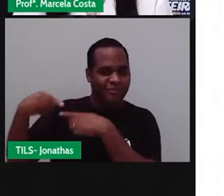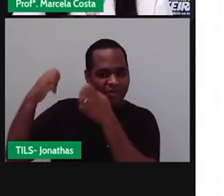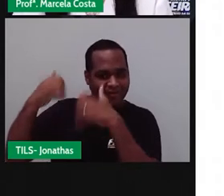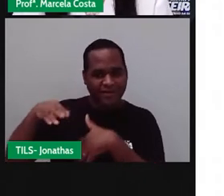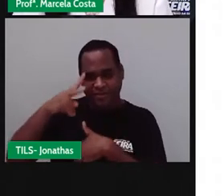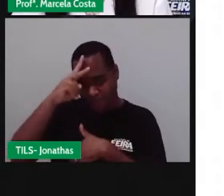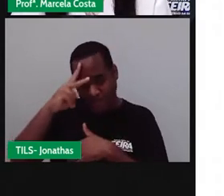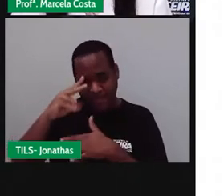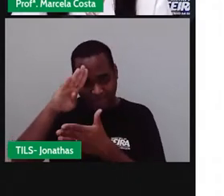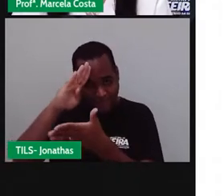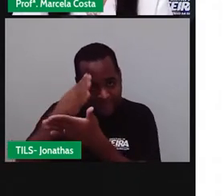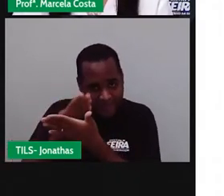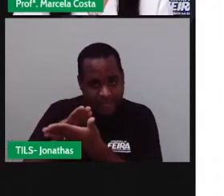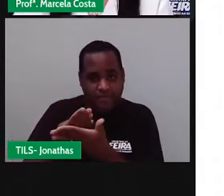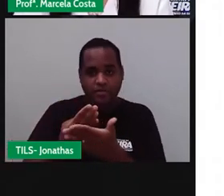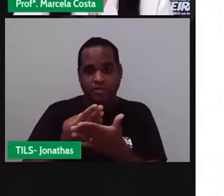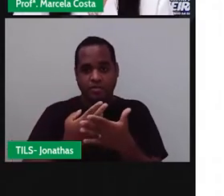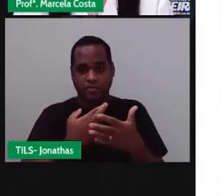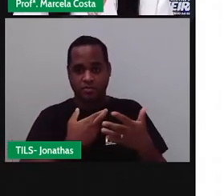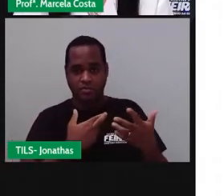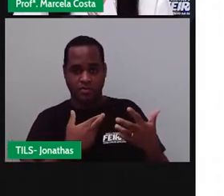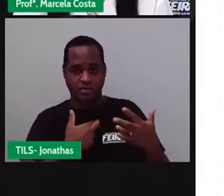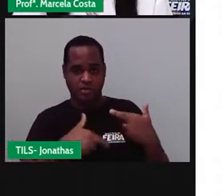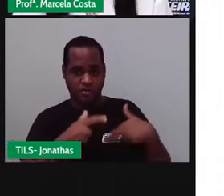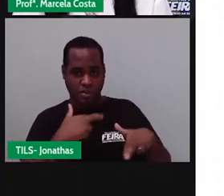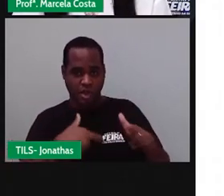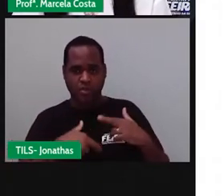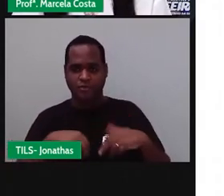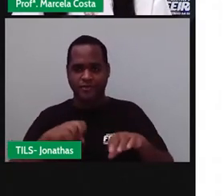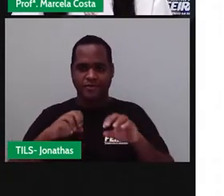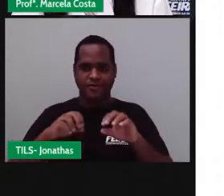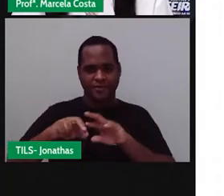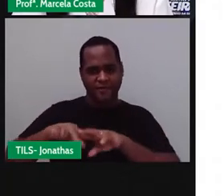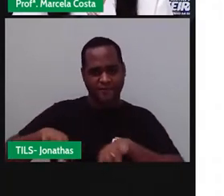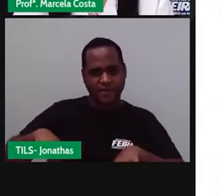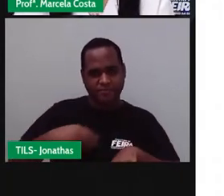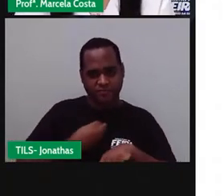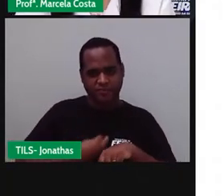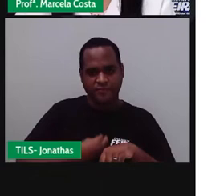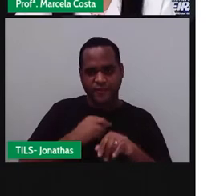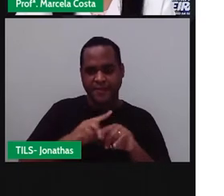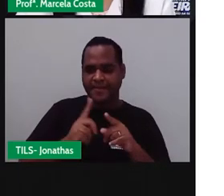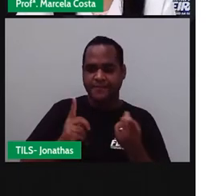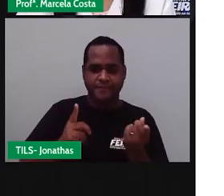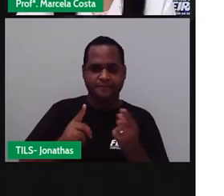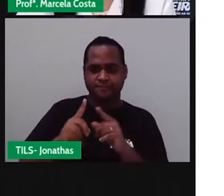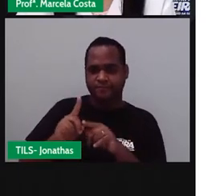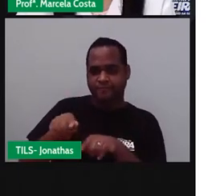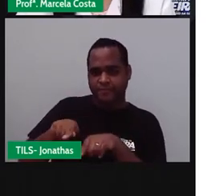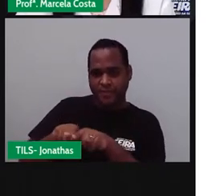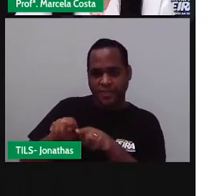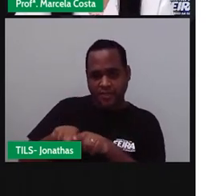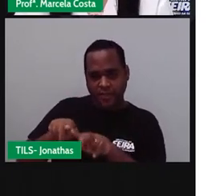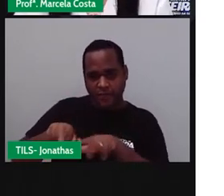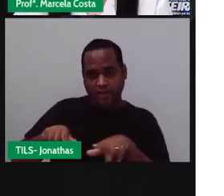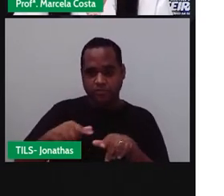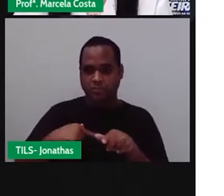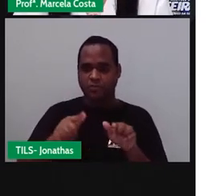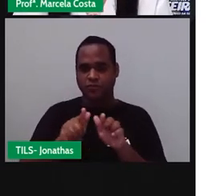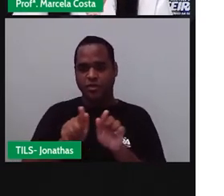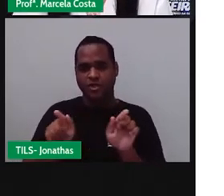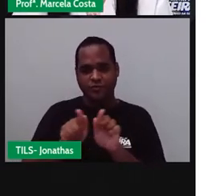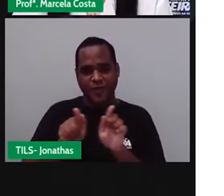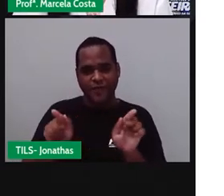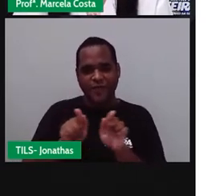histórias, crenças, raças e etnias, orientações sexuais, gêneros, entre outros.